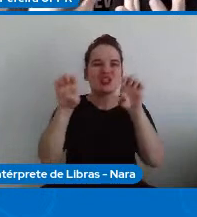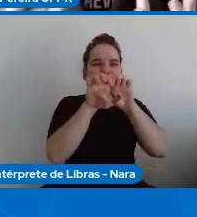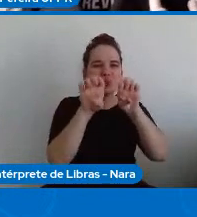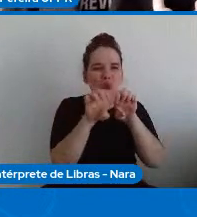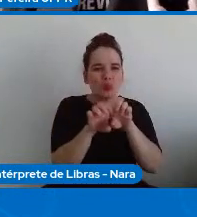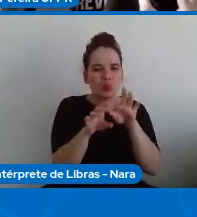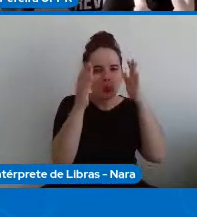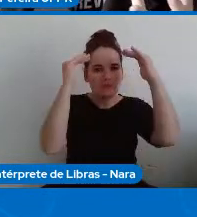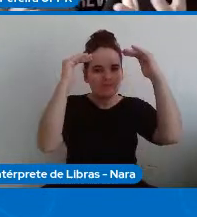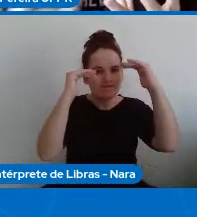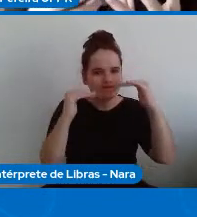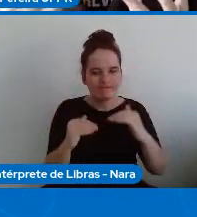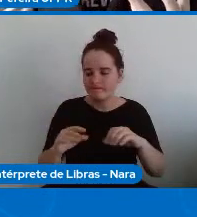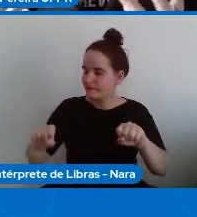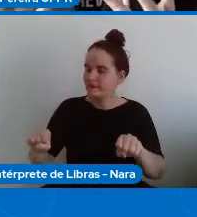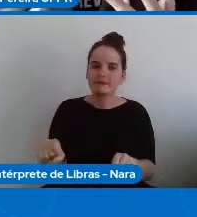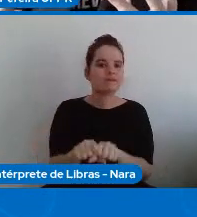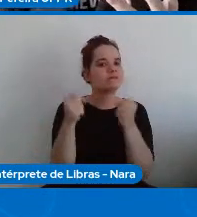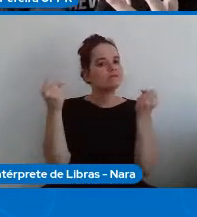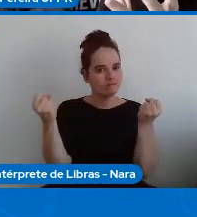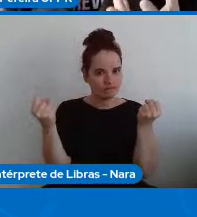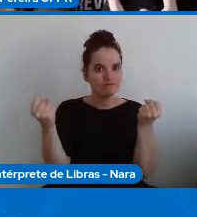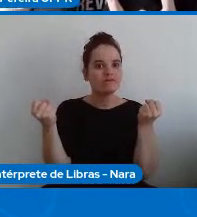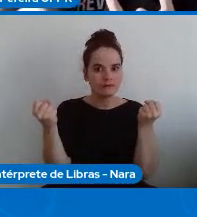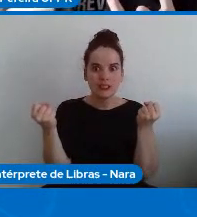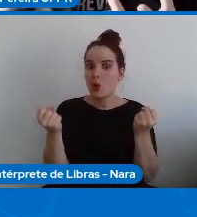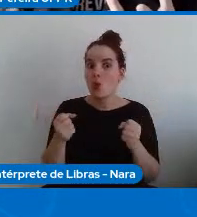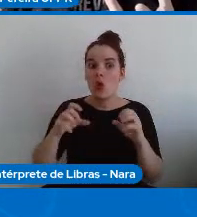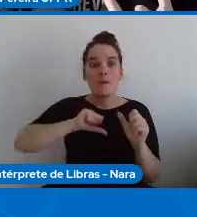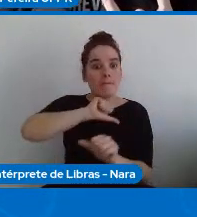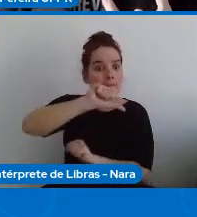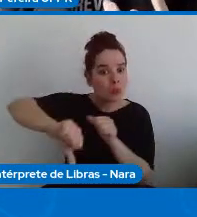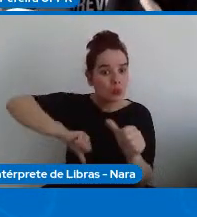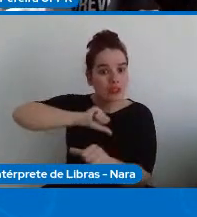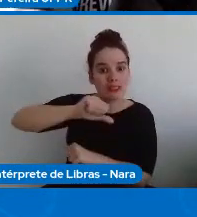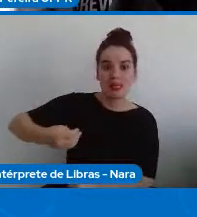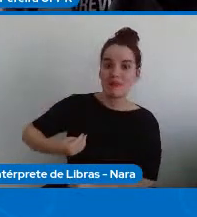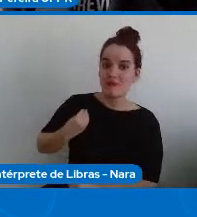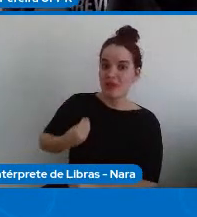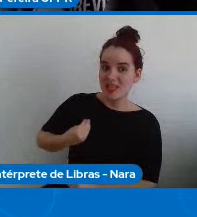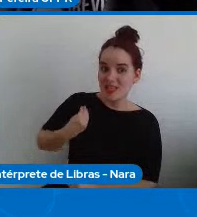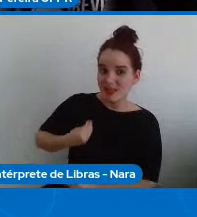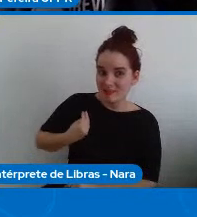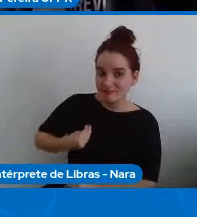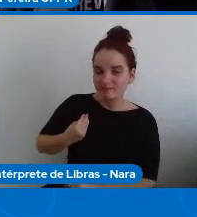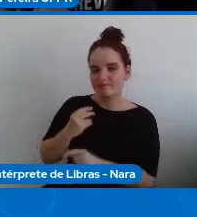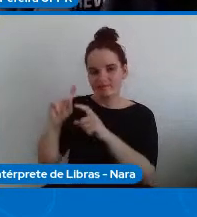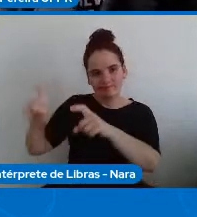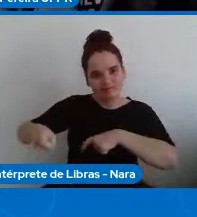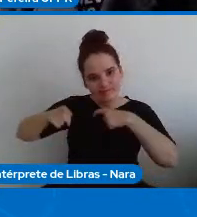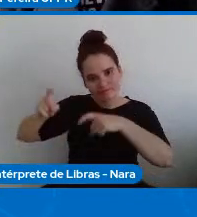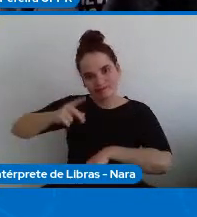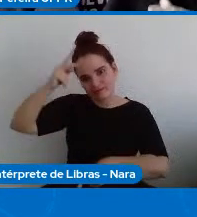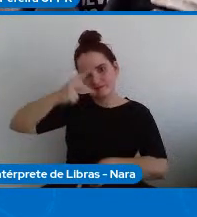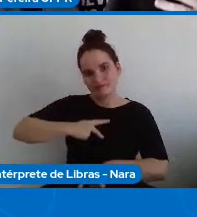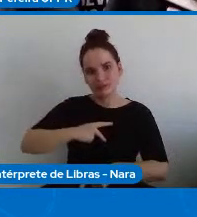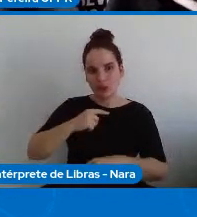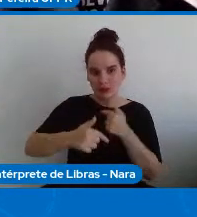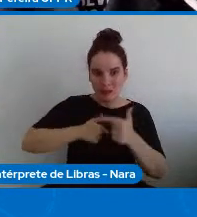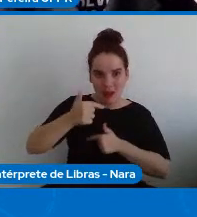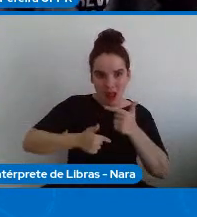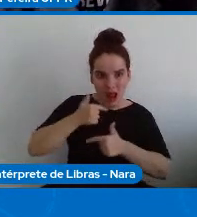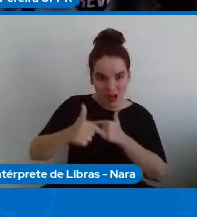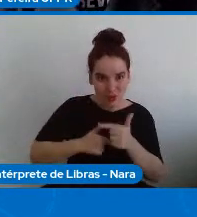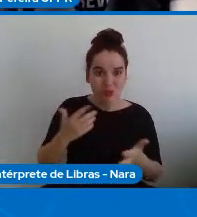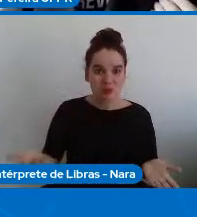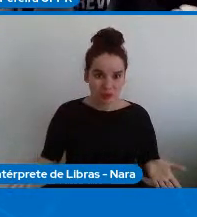curto período de tempo, levando a mudanças no padrão de vida, de subsistência. Óbvio que